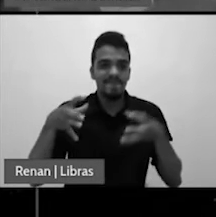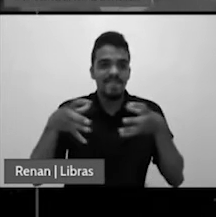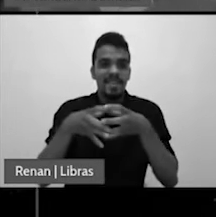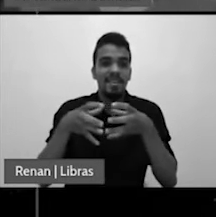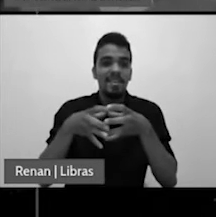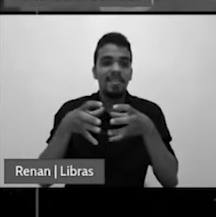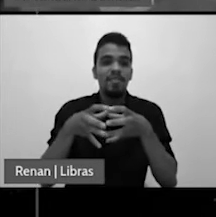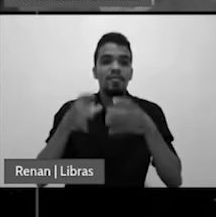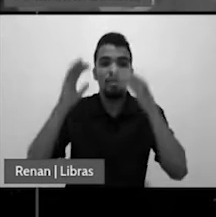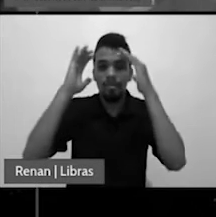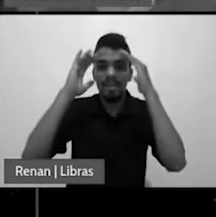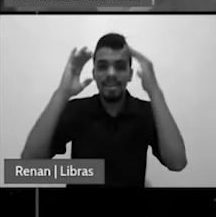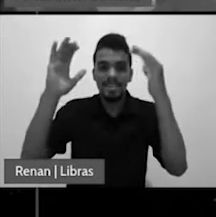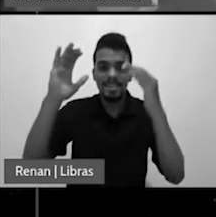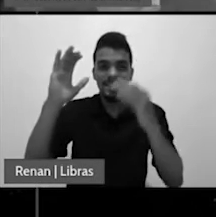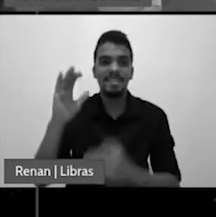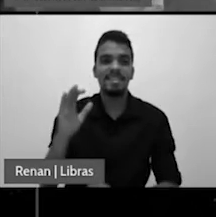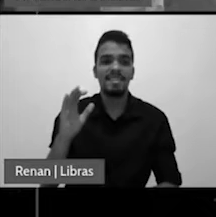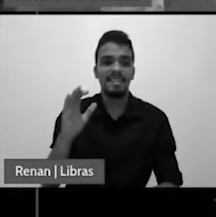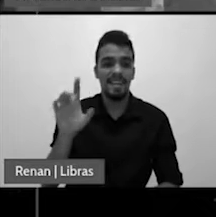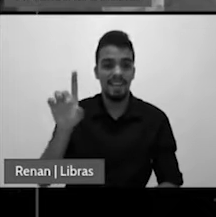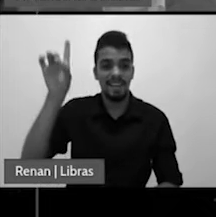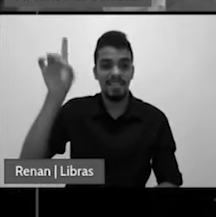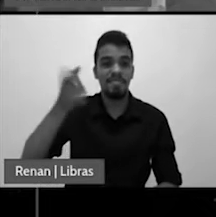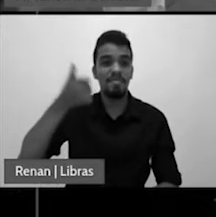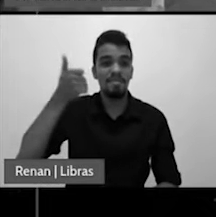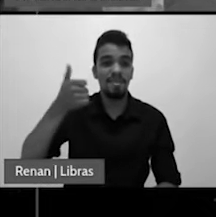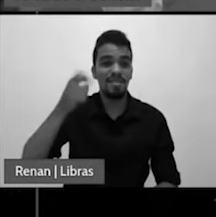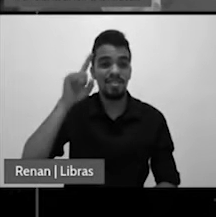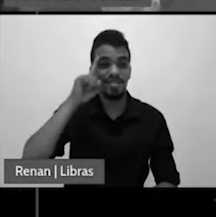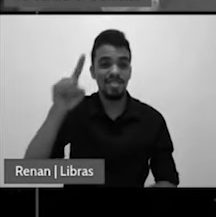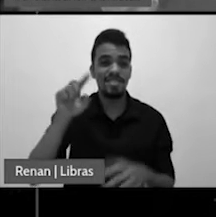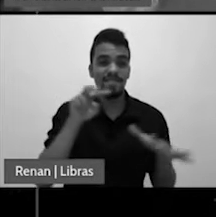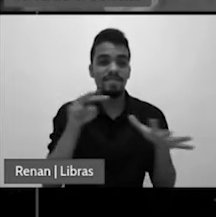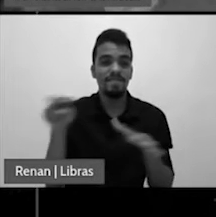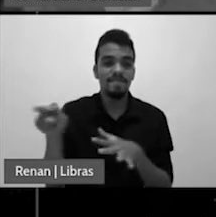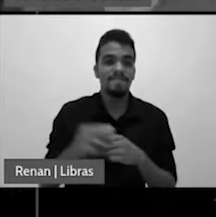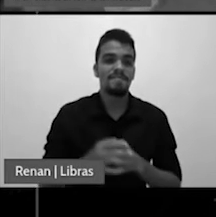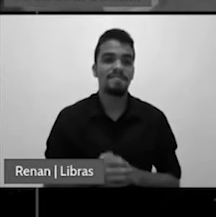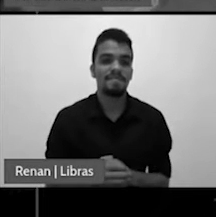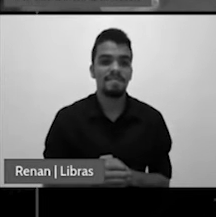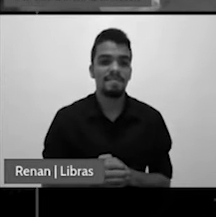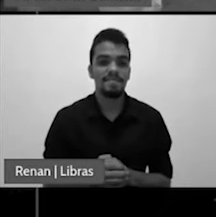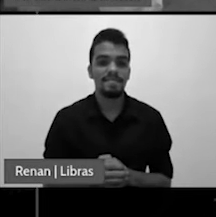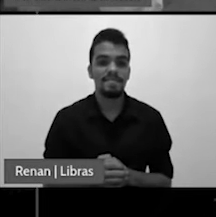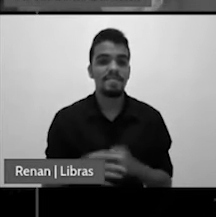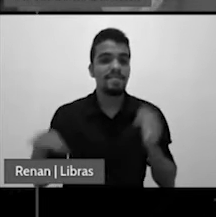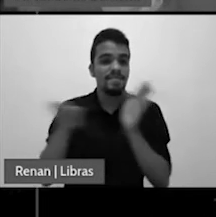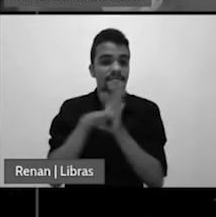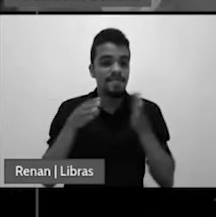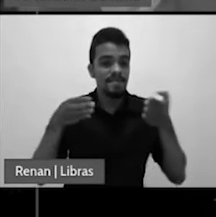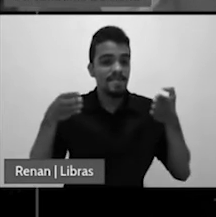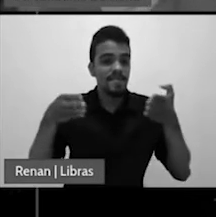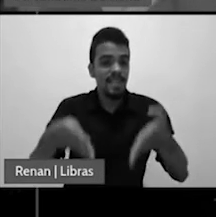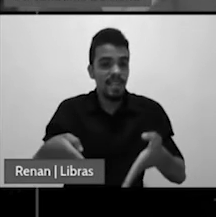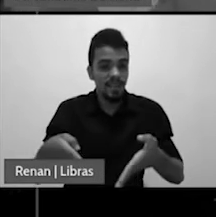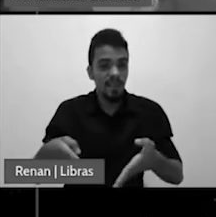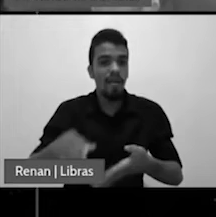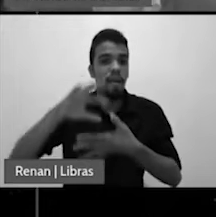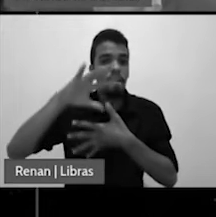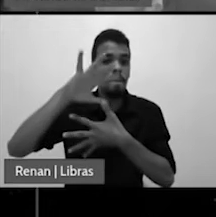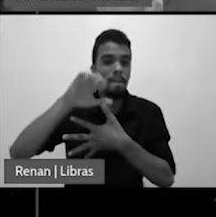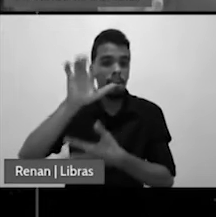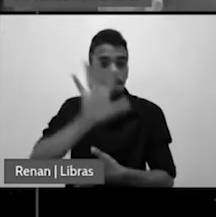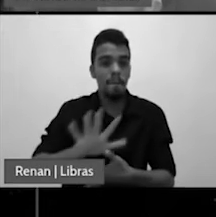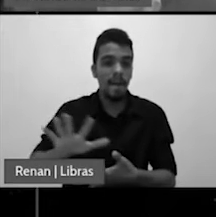da semana. Então, os autores dizem olha, os puritanos chegaram à América para estabelecer uma nova Jerusalém que preservasse o sábado em sua